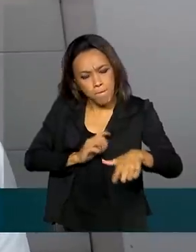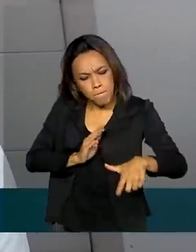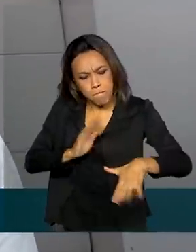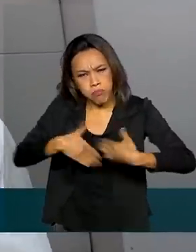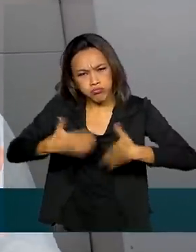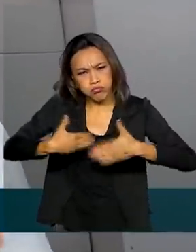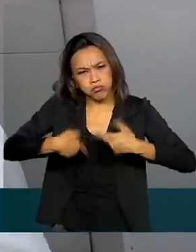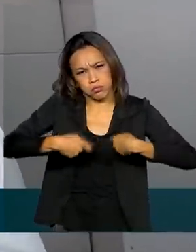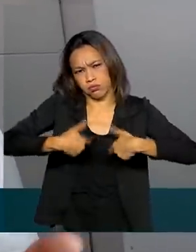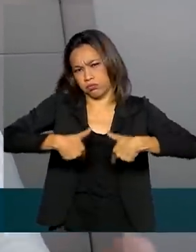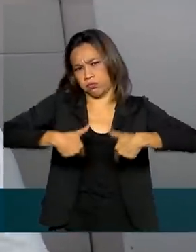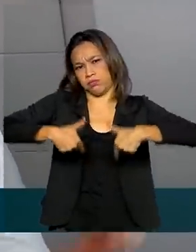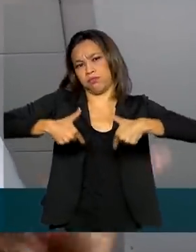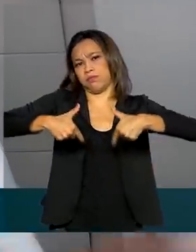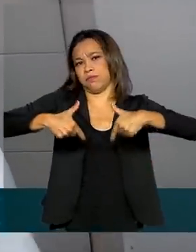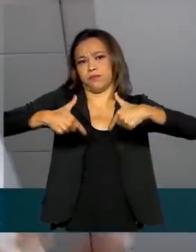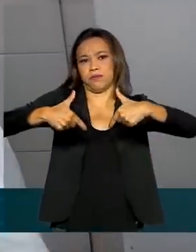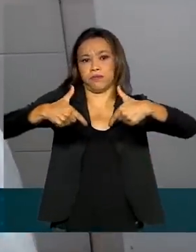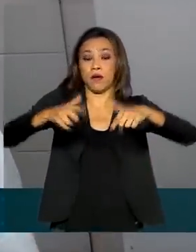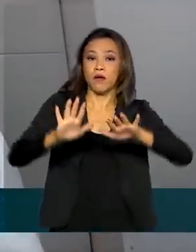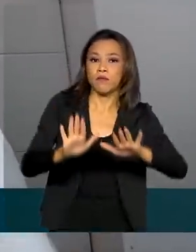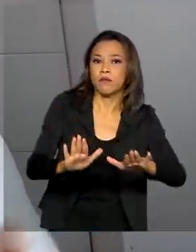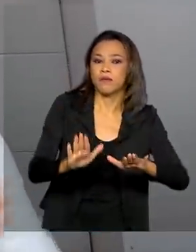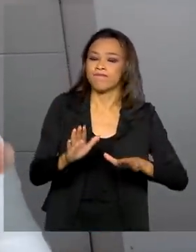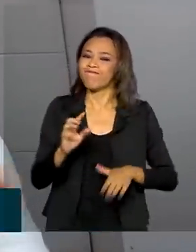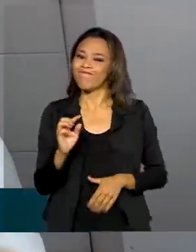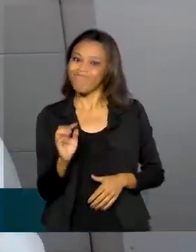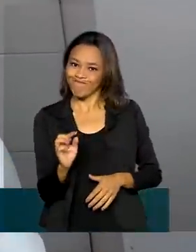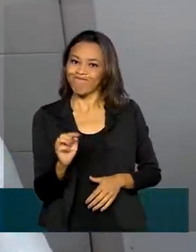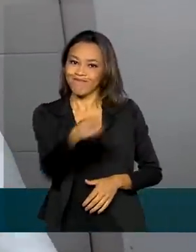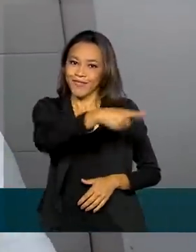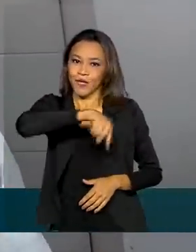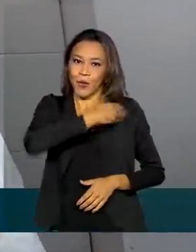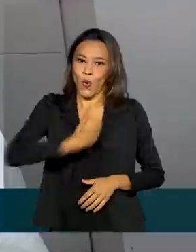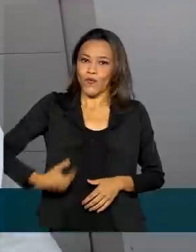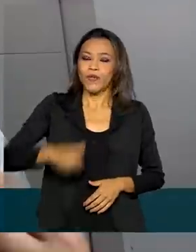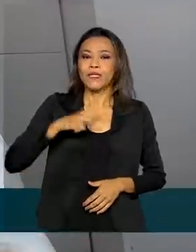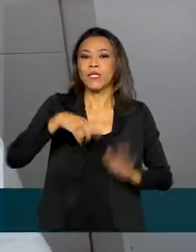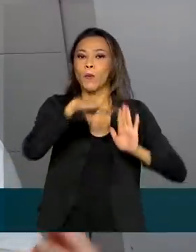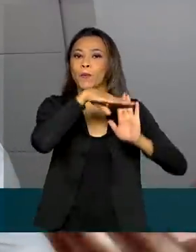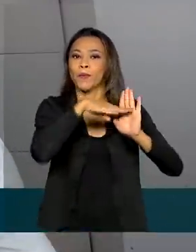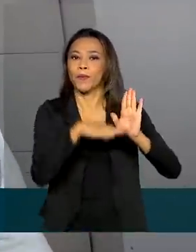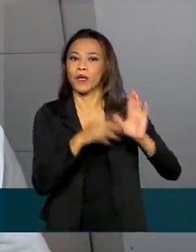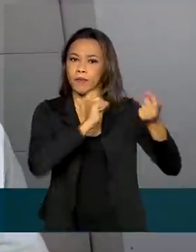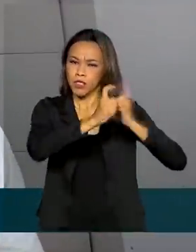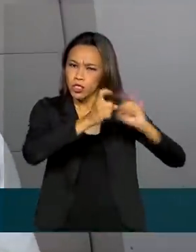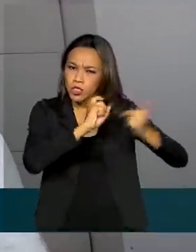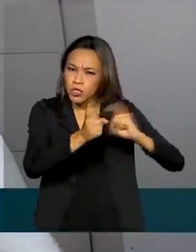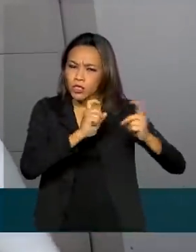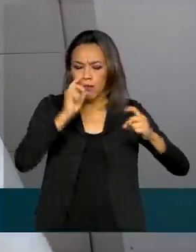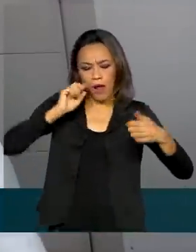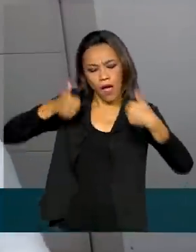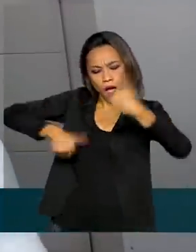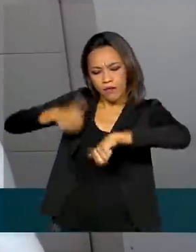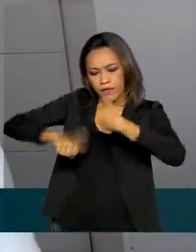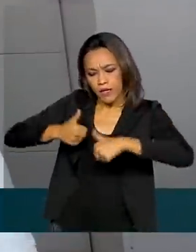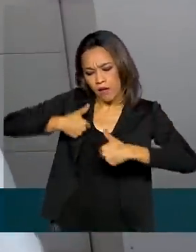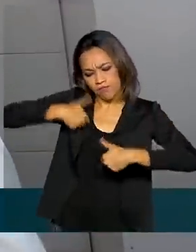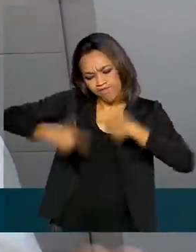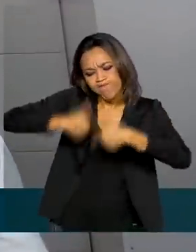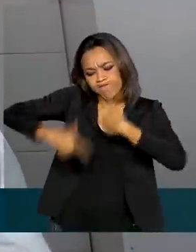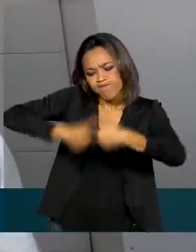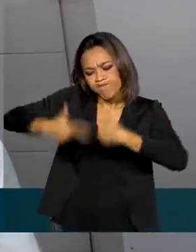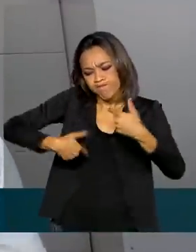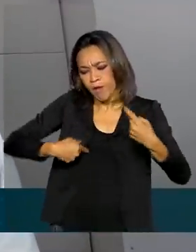do servidor público, desde que o órgão tenha um programa de gestão que possa mensurar o desempenho, que possa ter